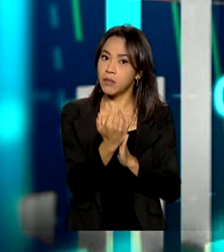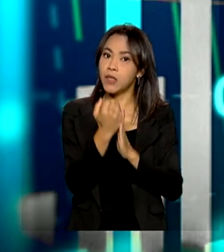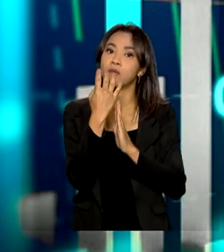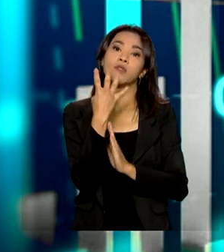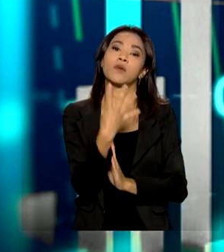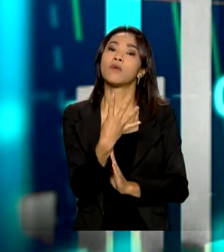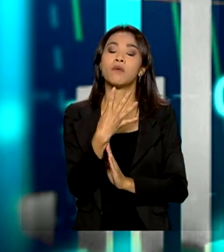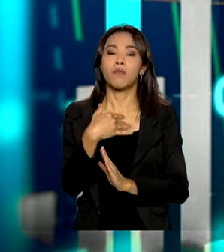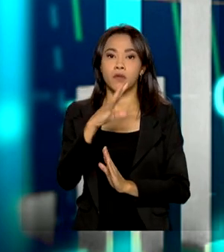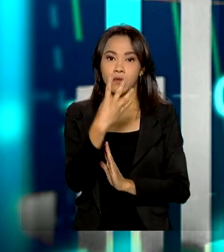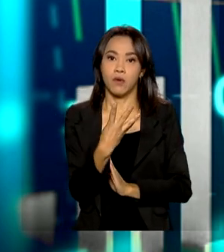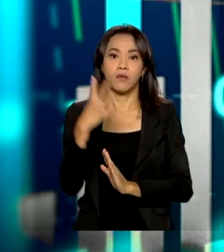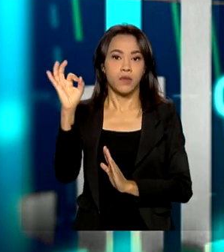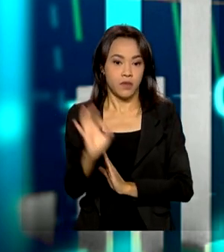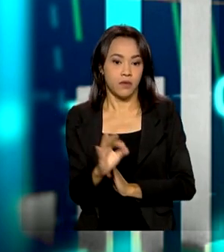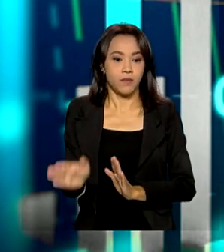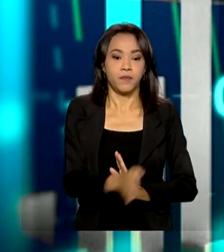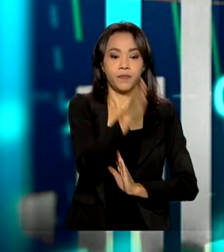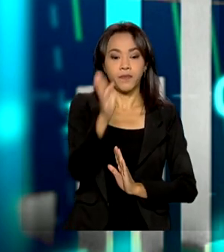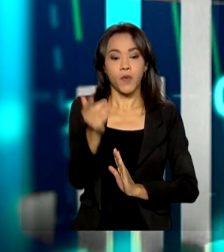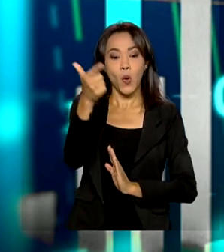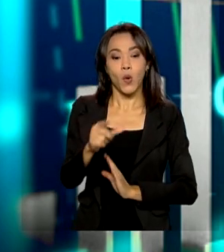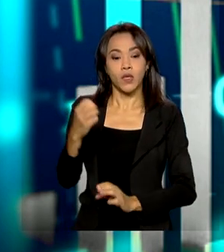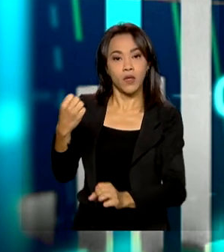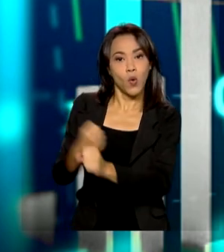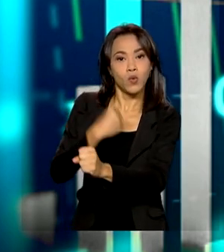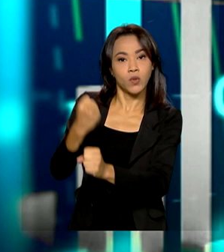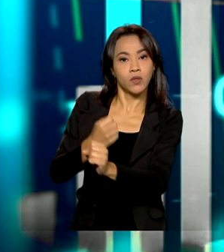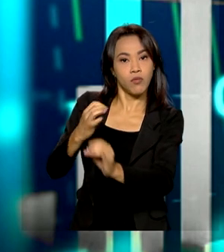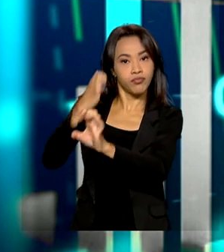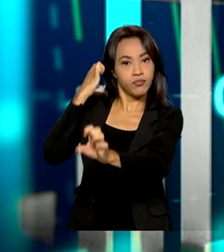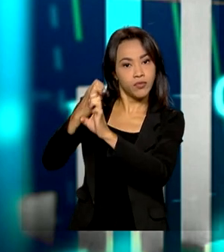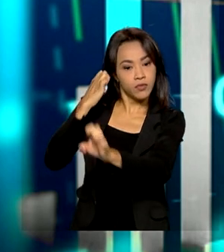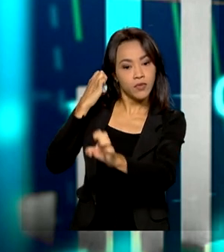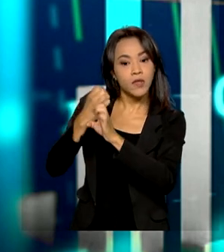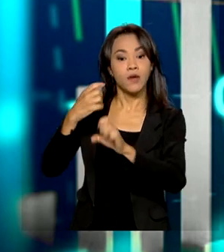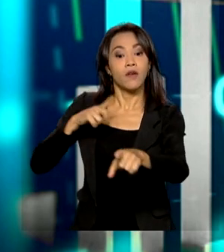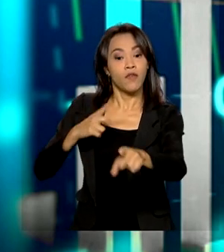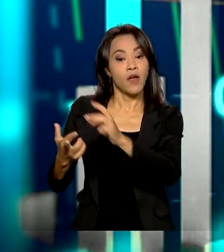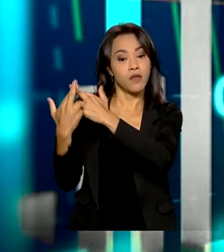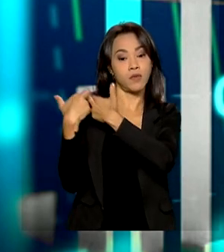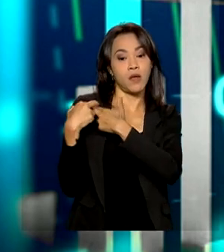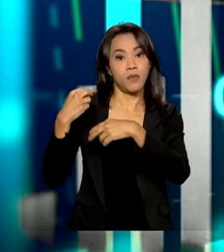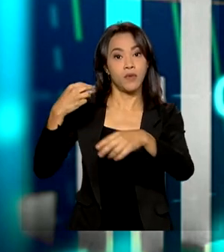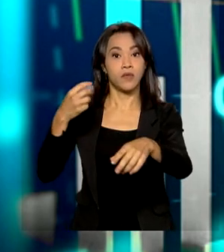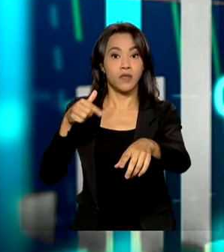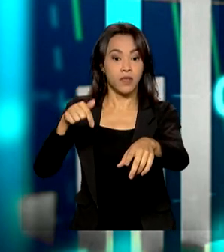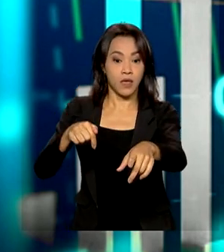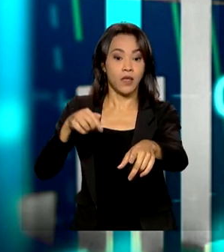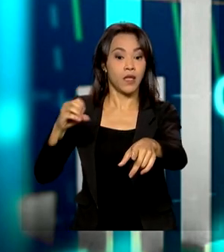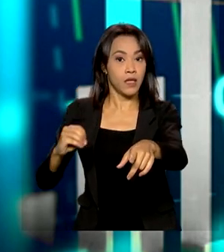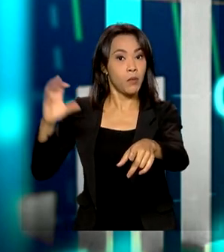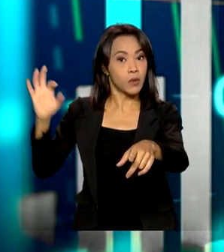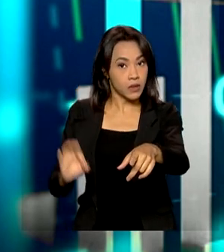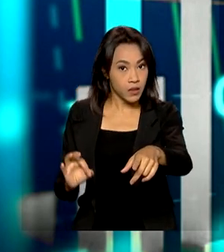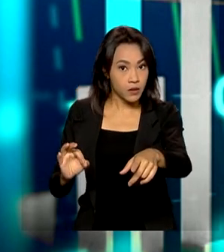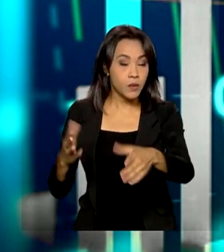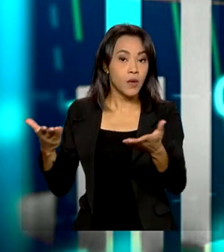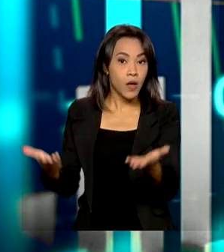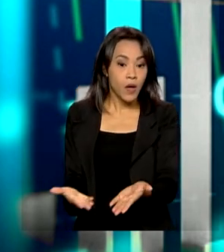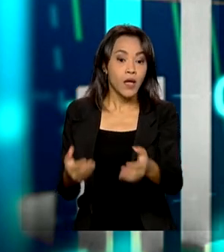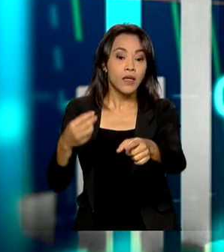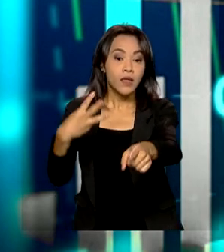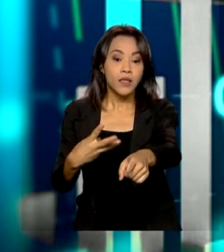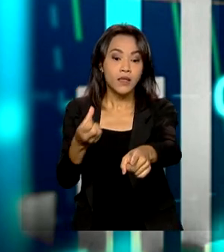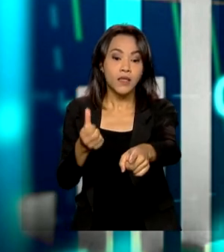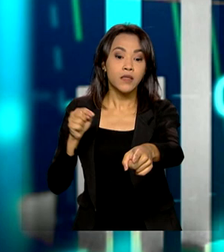4,5%. Dentro da indústria se destaca a construção civil, que foi responsável por 70% dos empregos gerados, com em torno de 36 mil